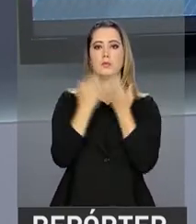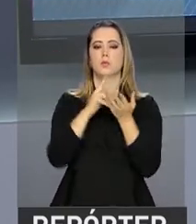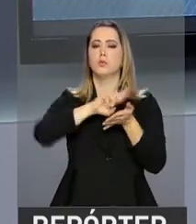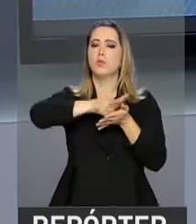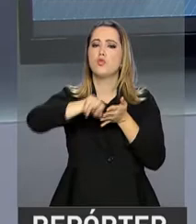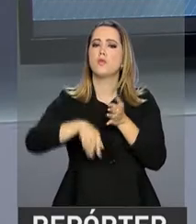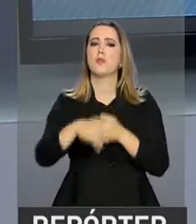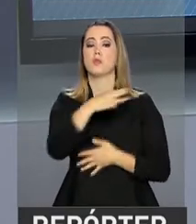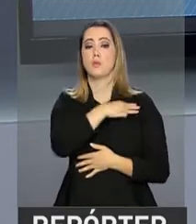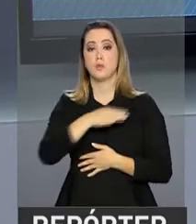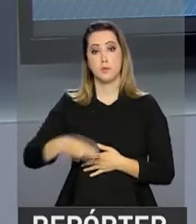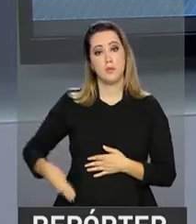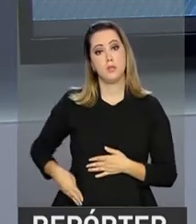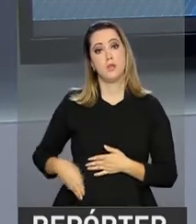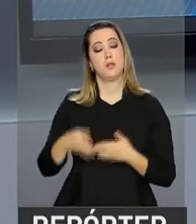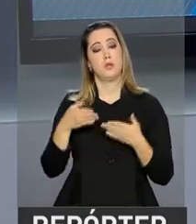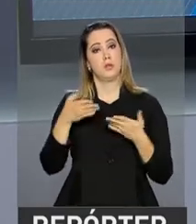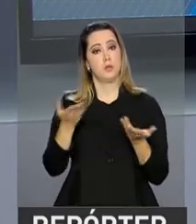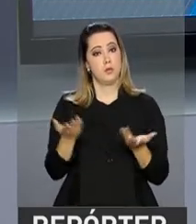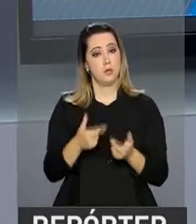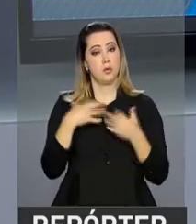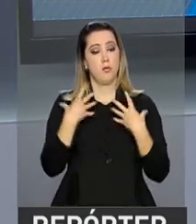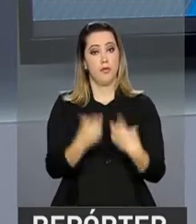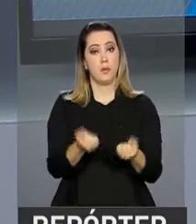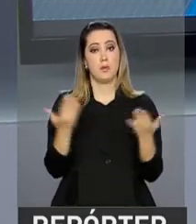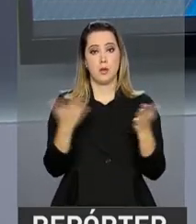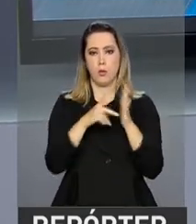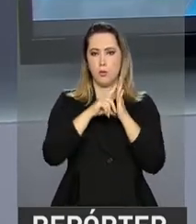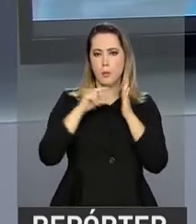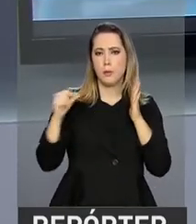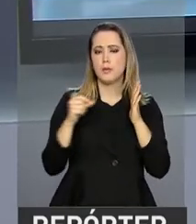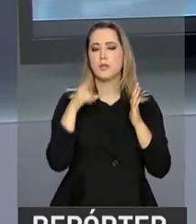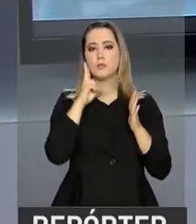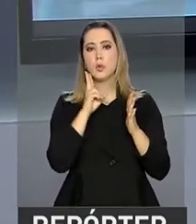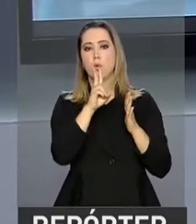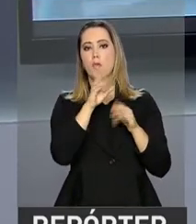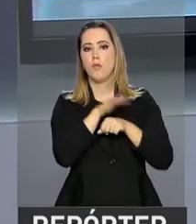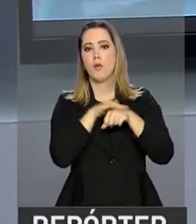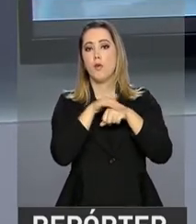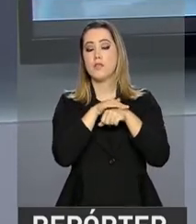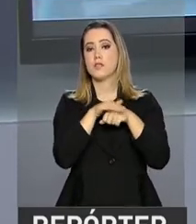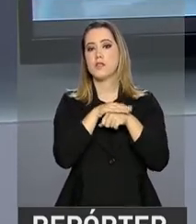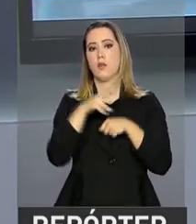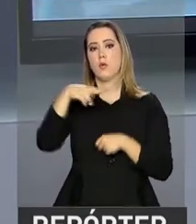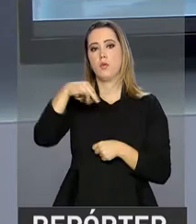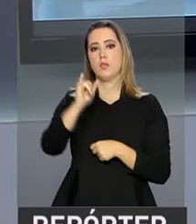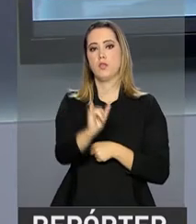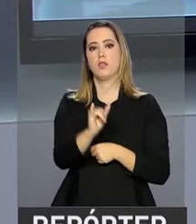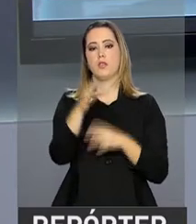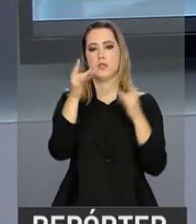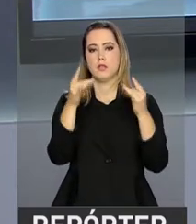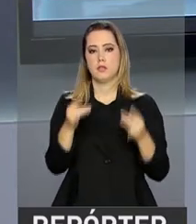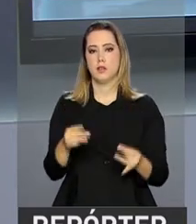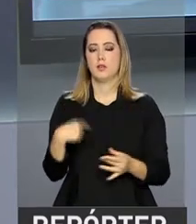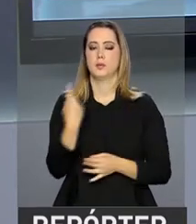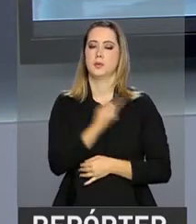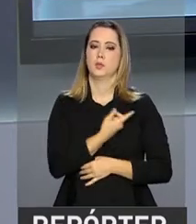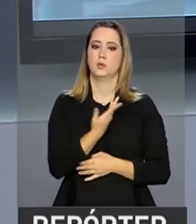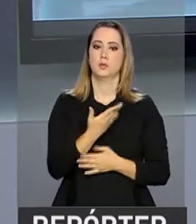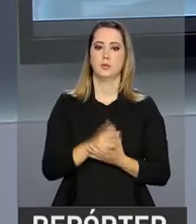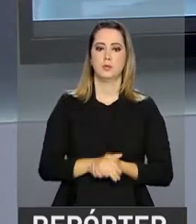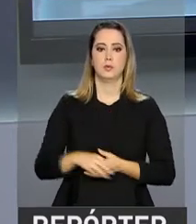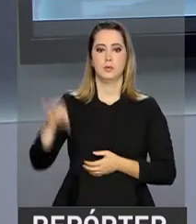reunião com vários ministros do governo. E nós vamos direto ao Palácio do Planalto conversar com o repórter Ney Pereira, que tem os detalhes para a gente.